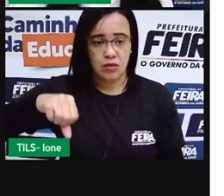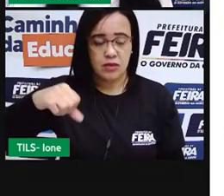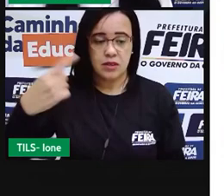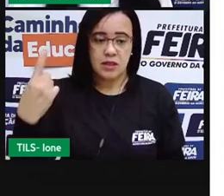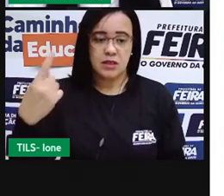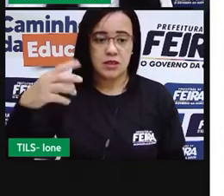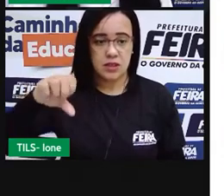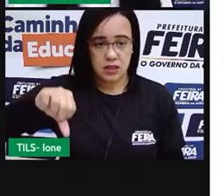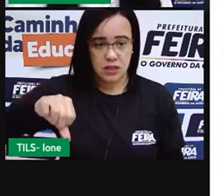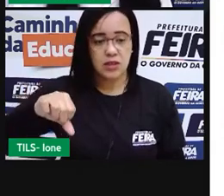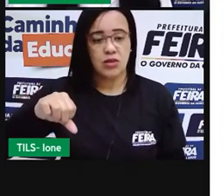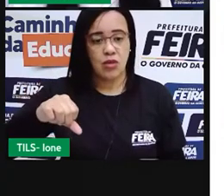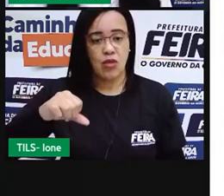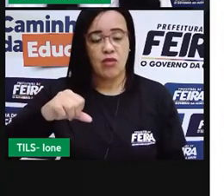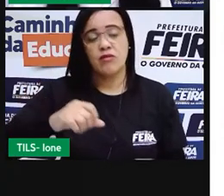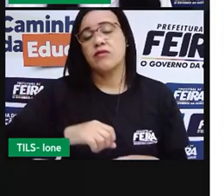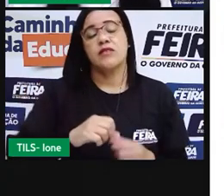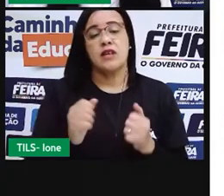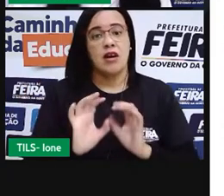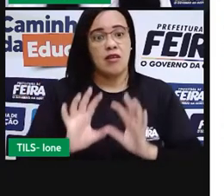Vou seguindo aqui